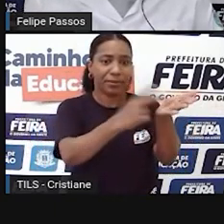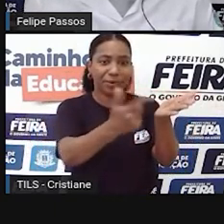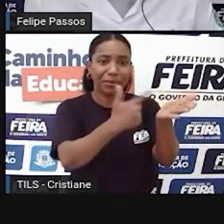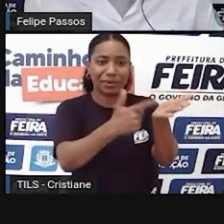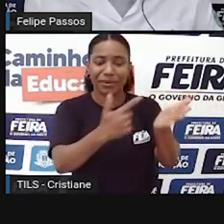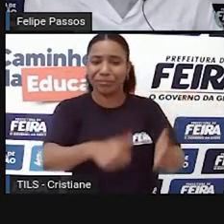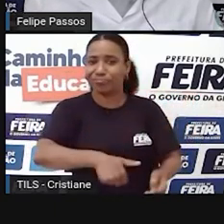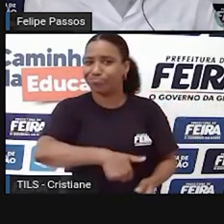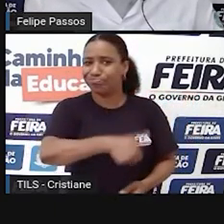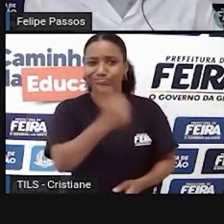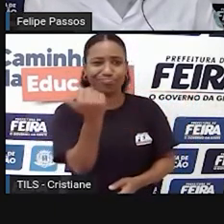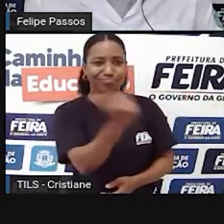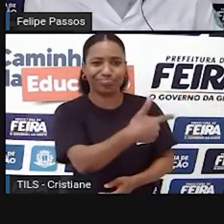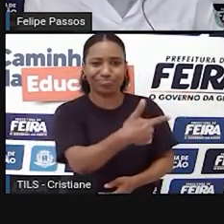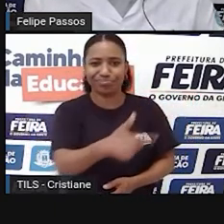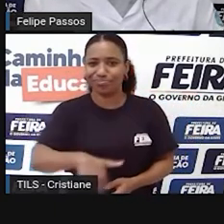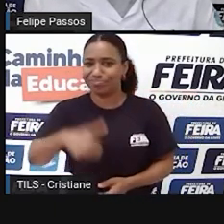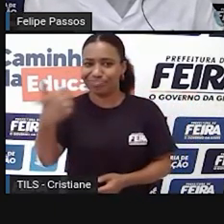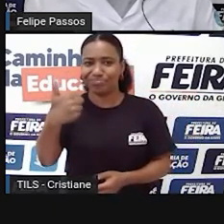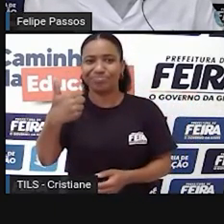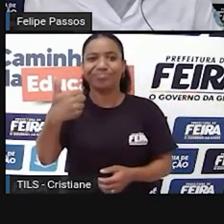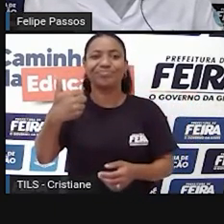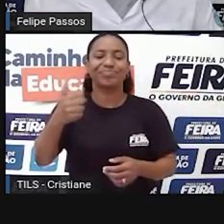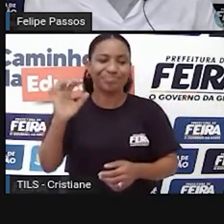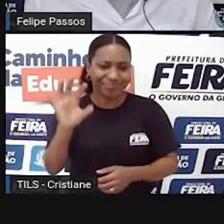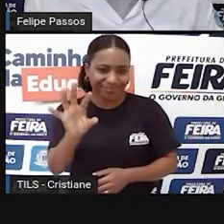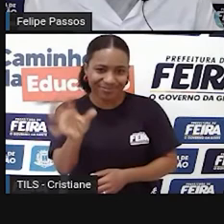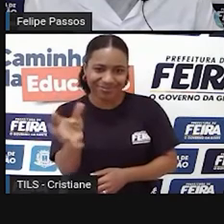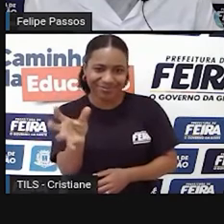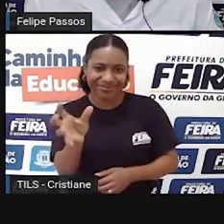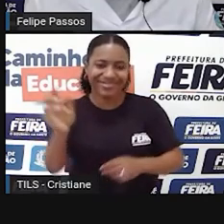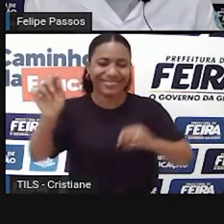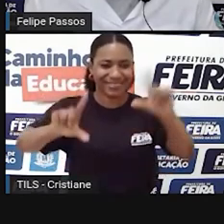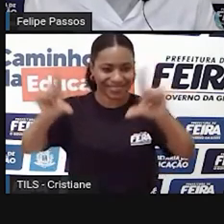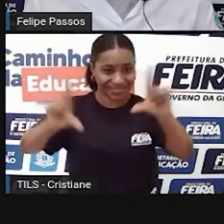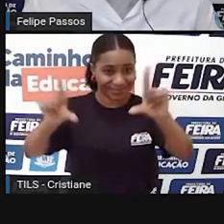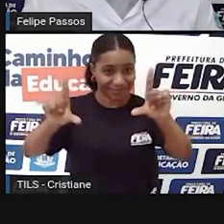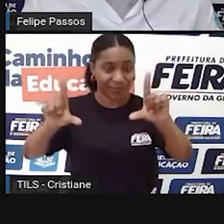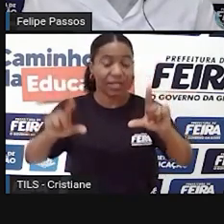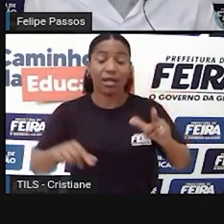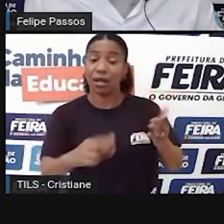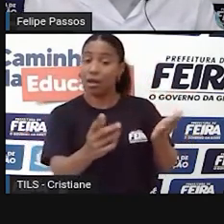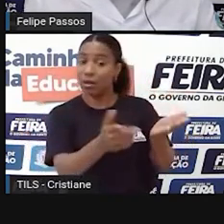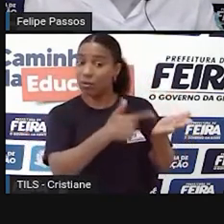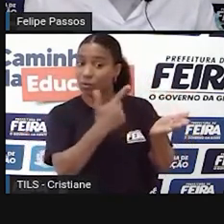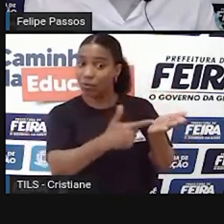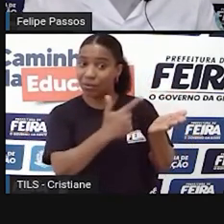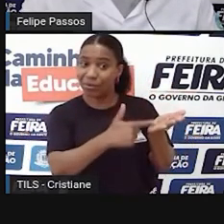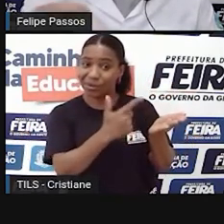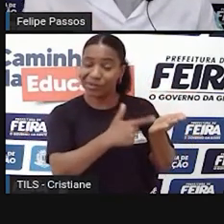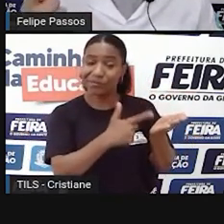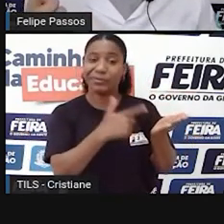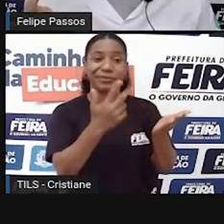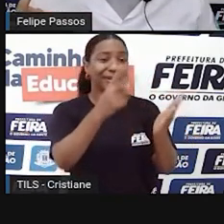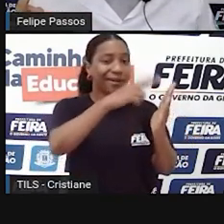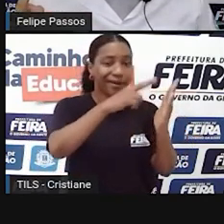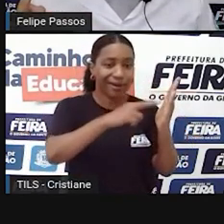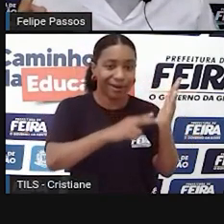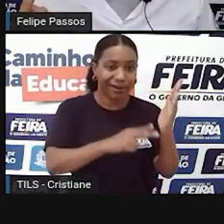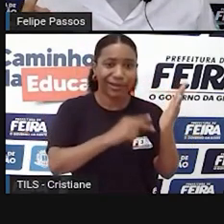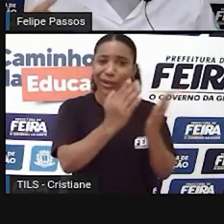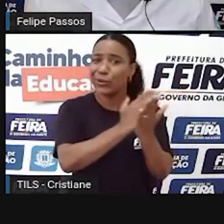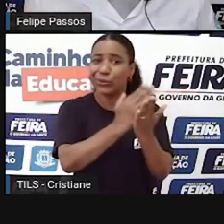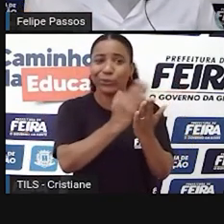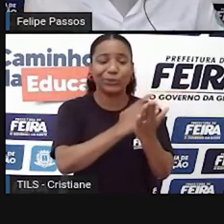você tivesse habilidade de leitura, que antigamente não era todo mundo que lia, né? A carta, ela chegava para uma pessoa